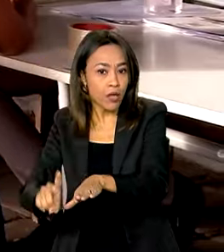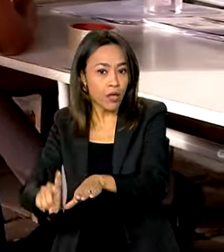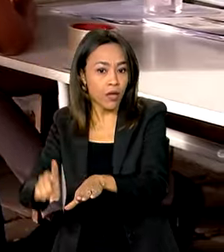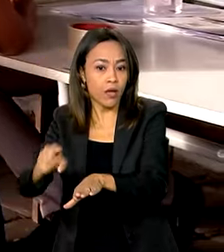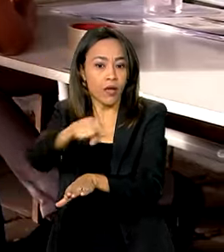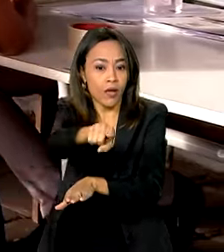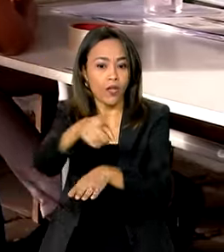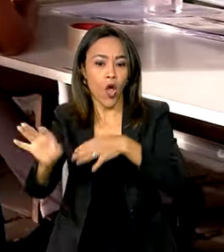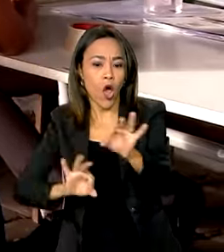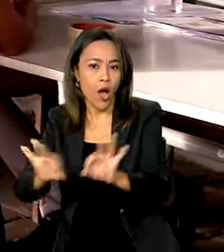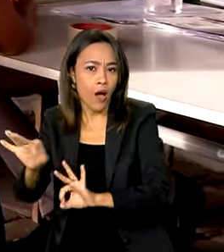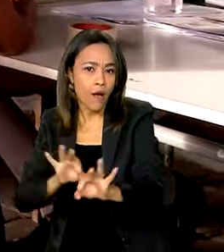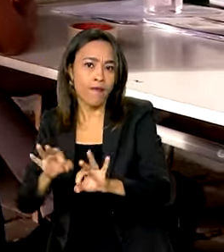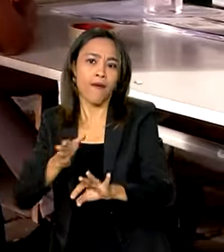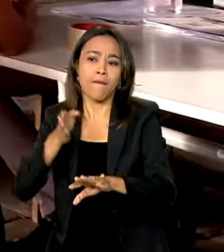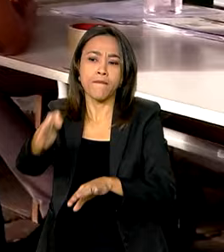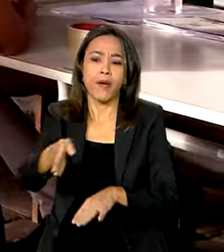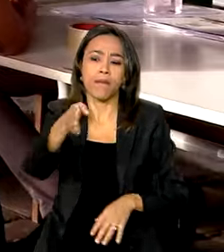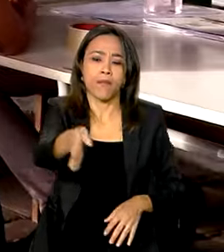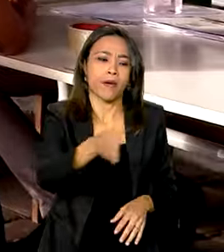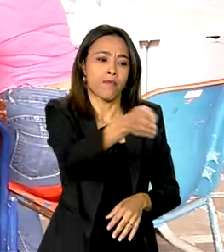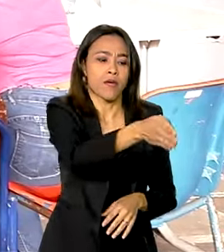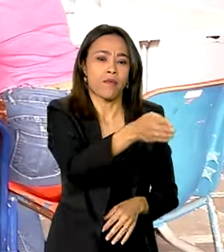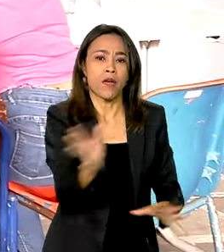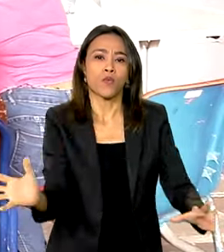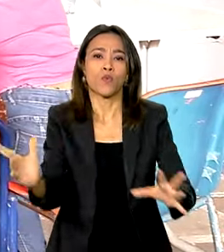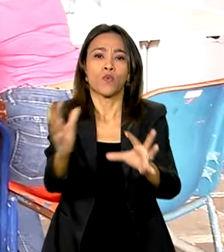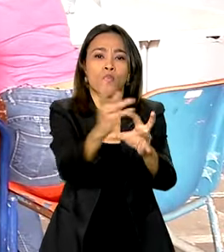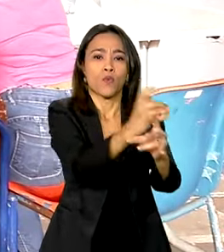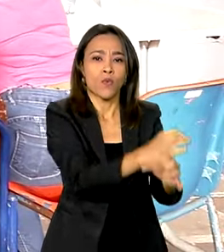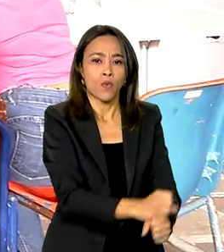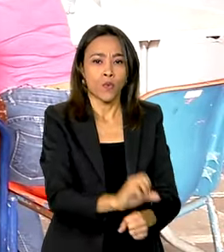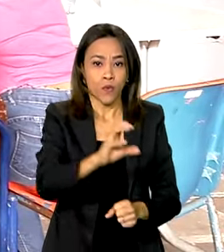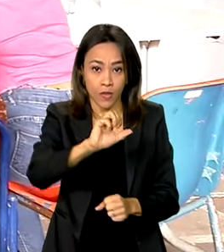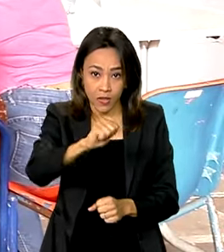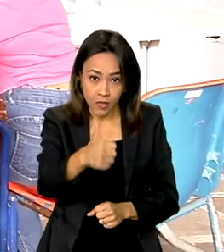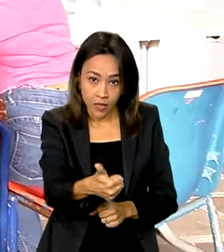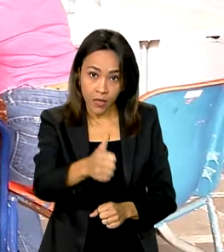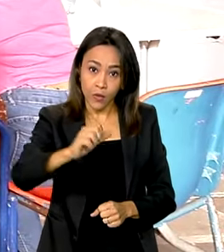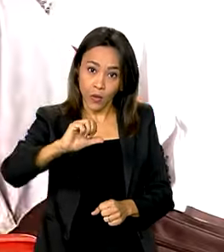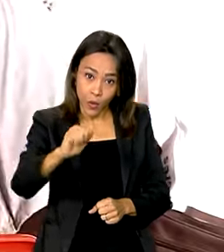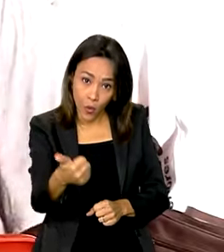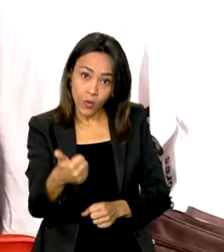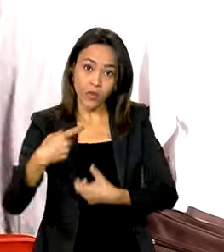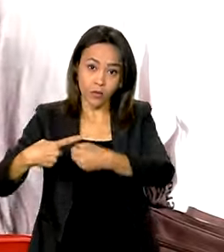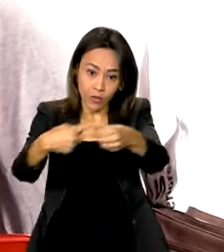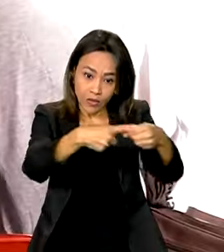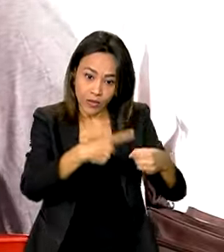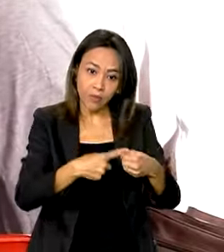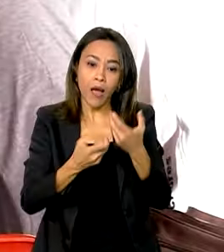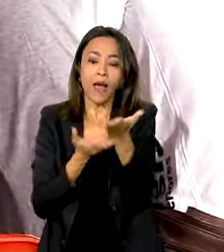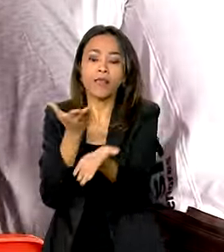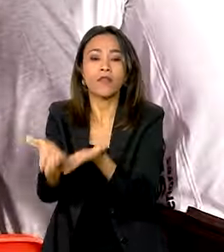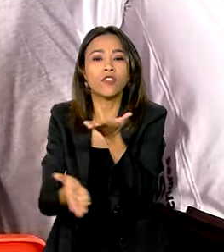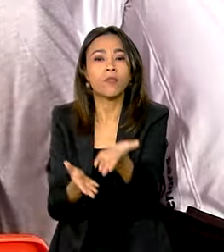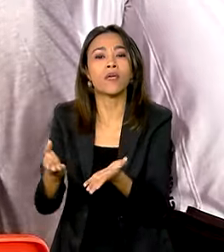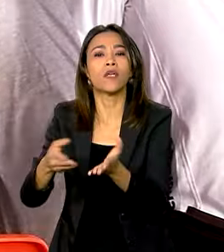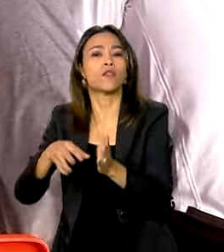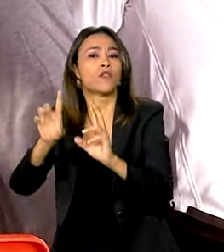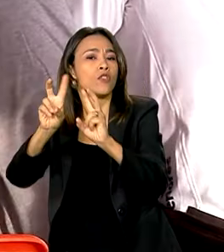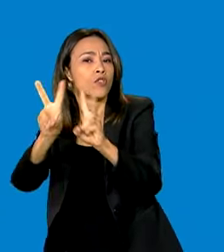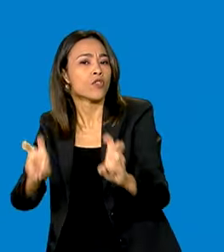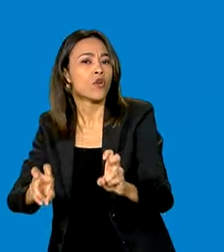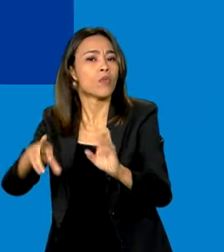vai percorrer 111 municípios afetados pelas enchentes no estado, com atendimento jurídico gratuito à